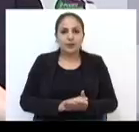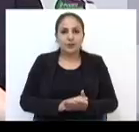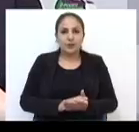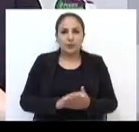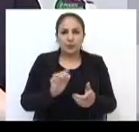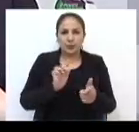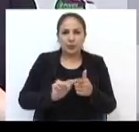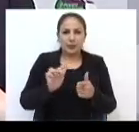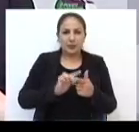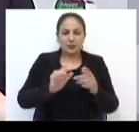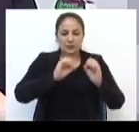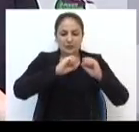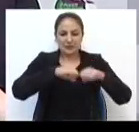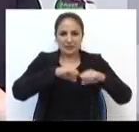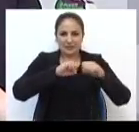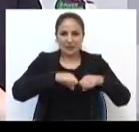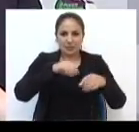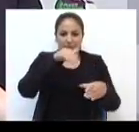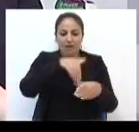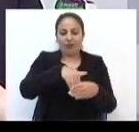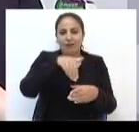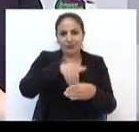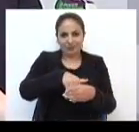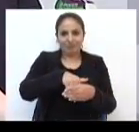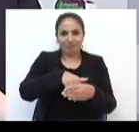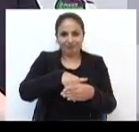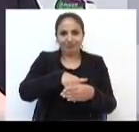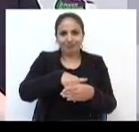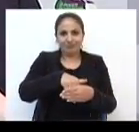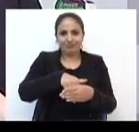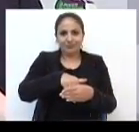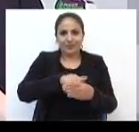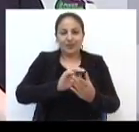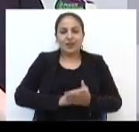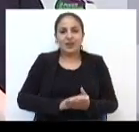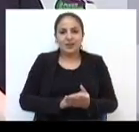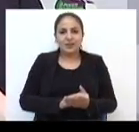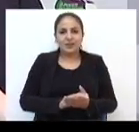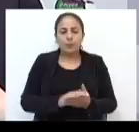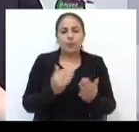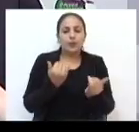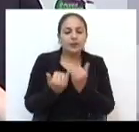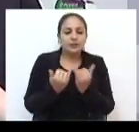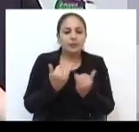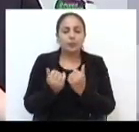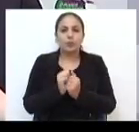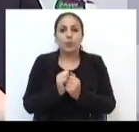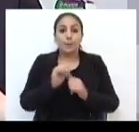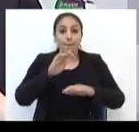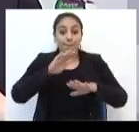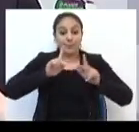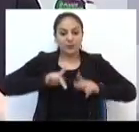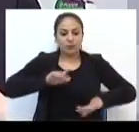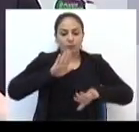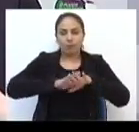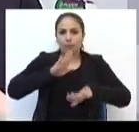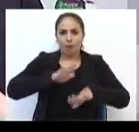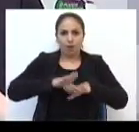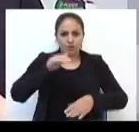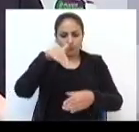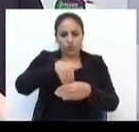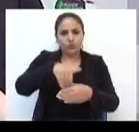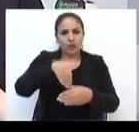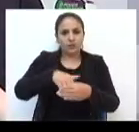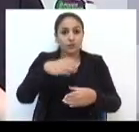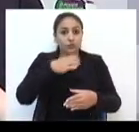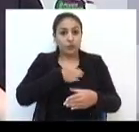sistema eleitoral, que não privilegia, digamos assim, os mais votados de maneira